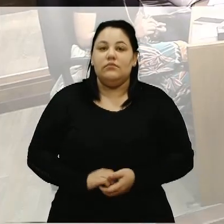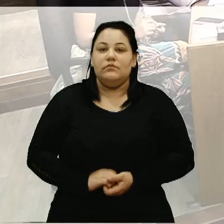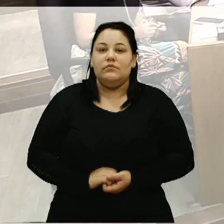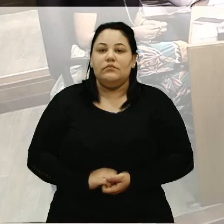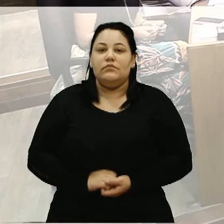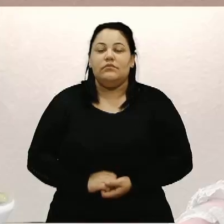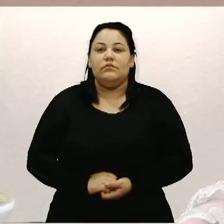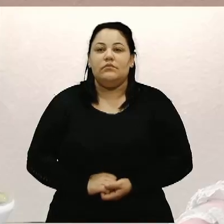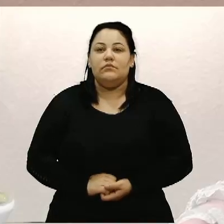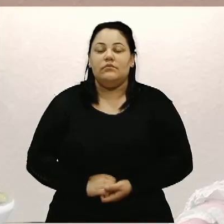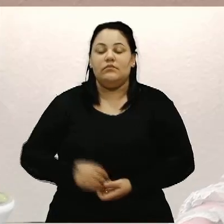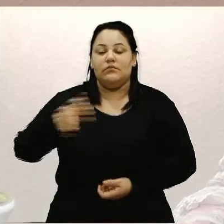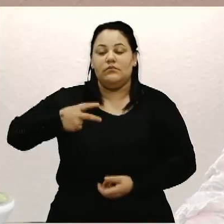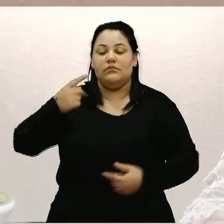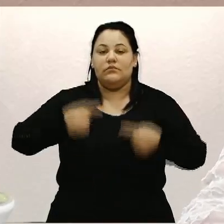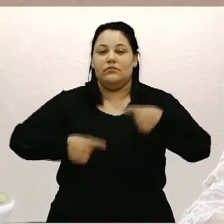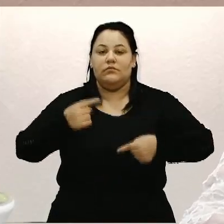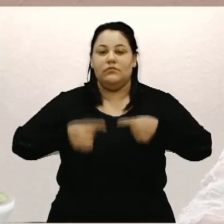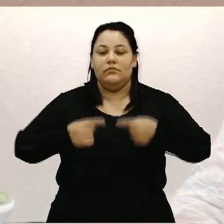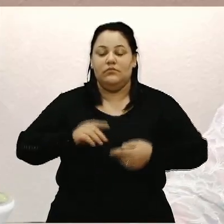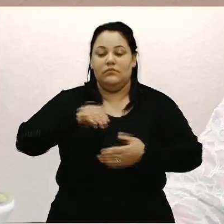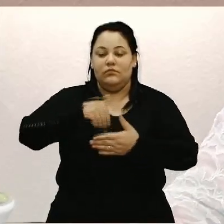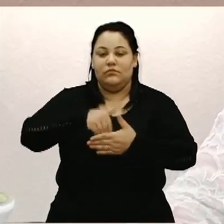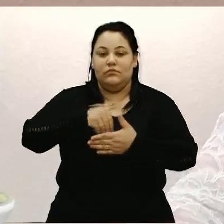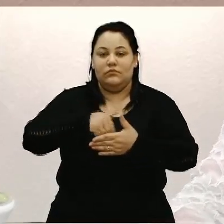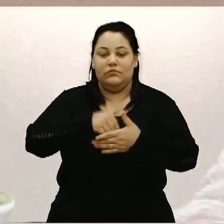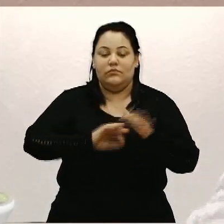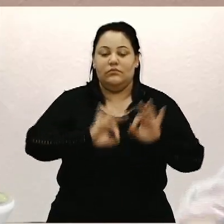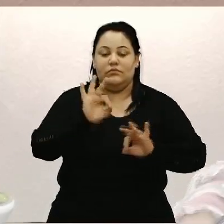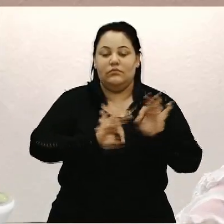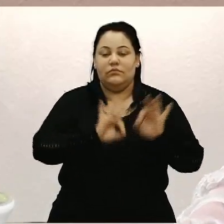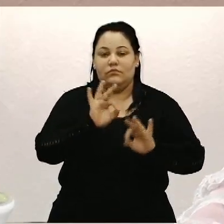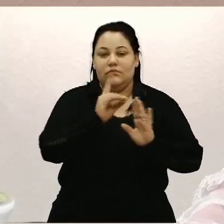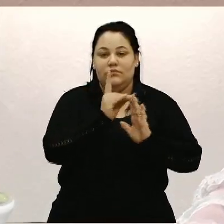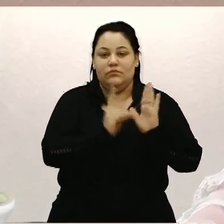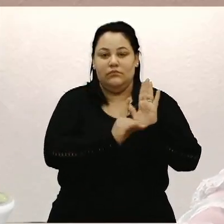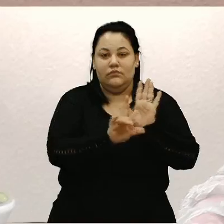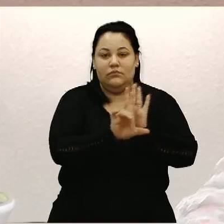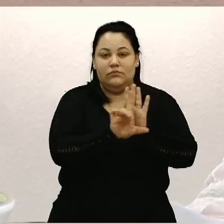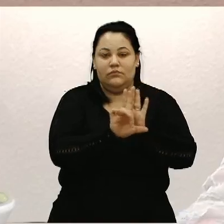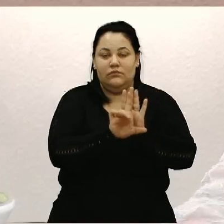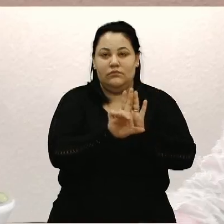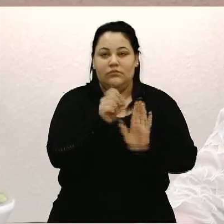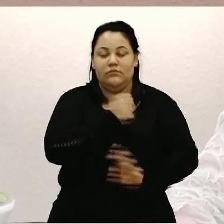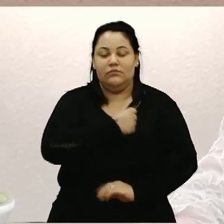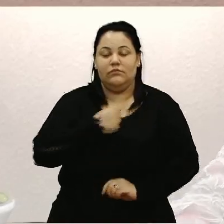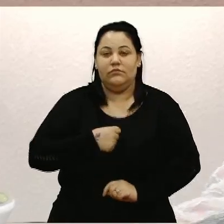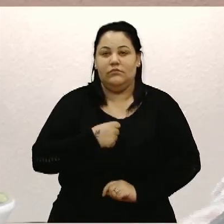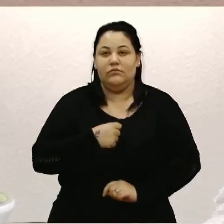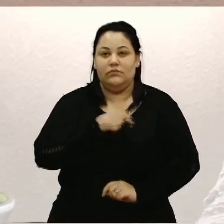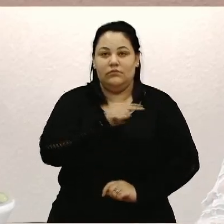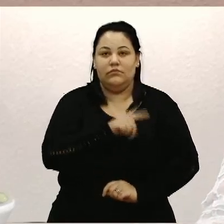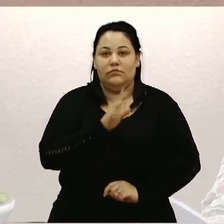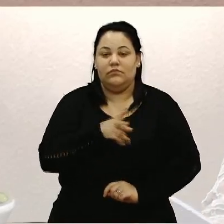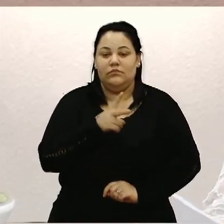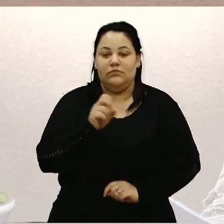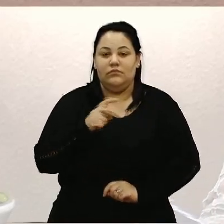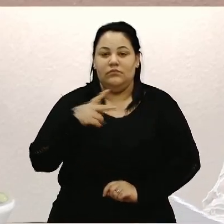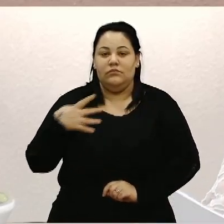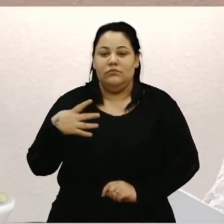Em segunda discussão e votação, o projeto de decreto legislativo nº 7 barra 2024,